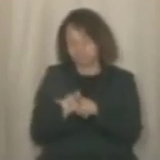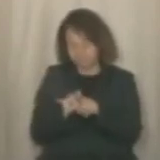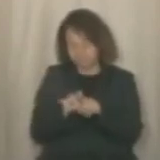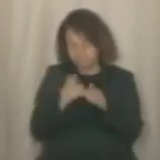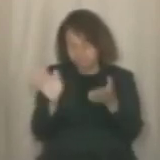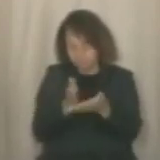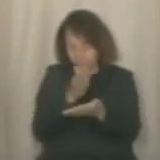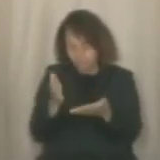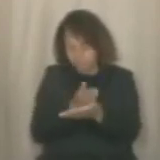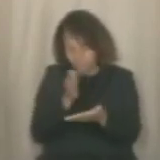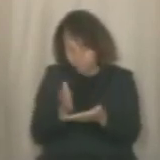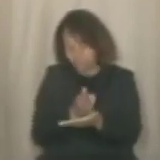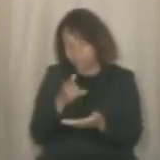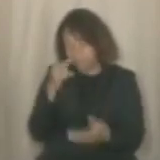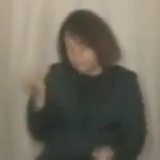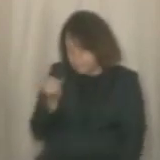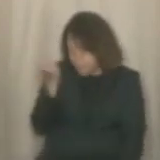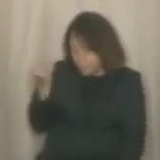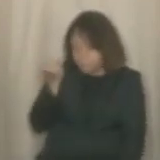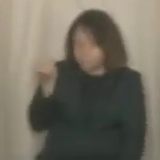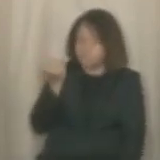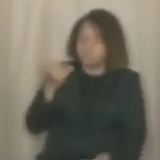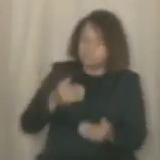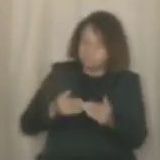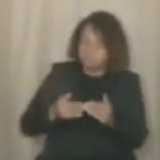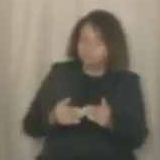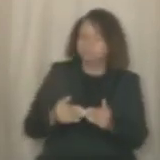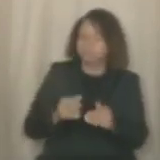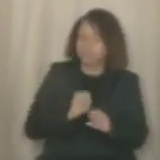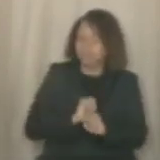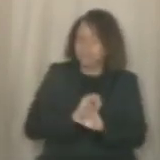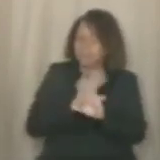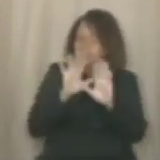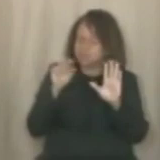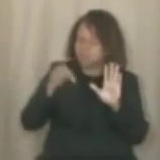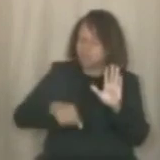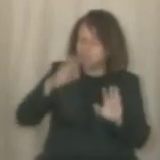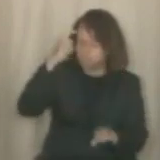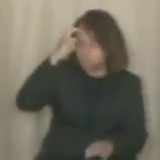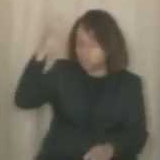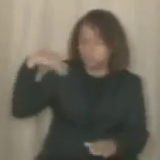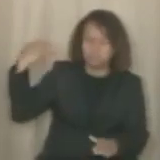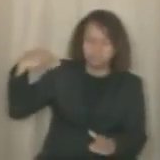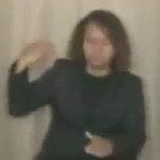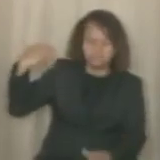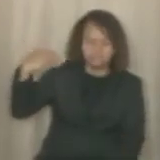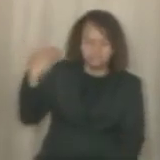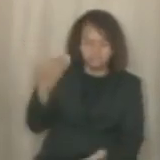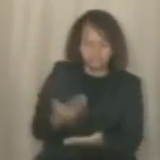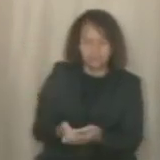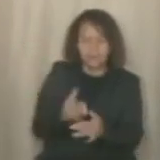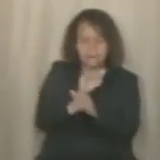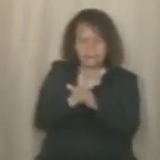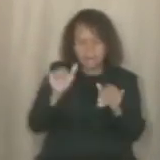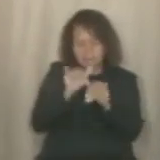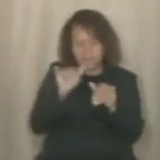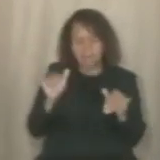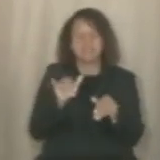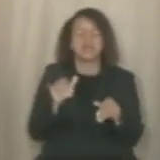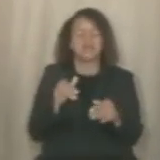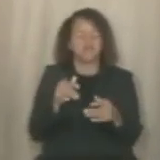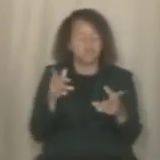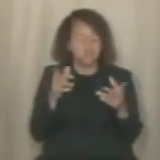Diário de Pernambuco tem sido também um importante espaço para a expressão da nossa cultura e tradição, com a publicação e o